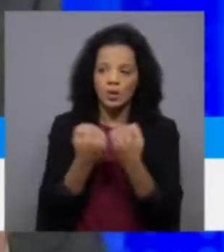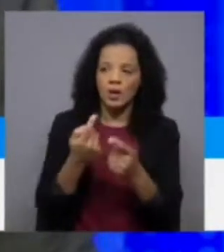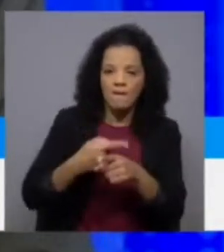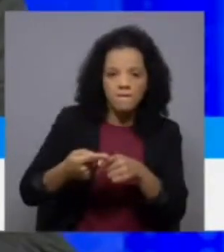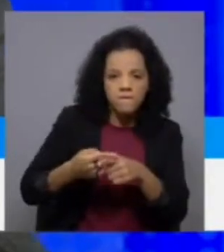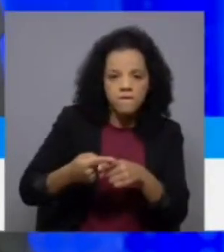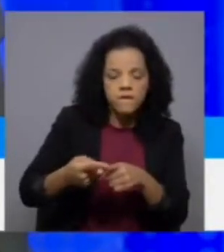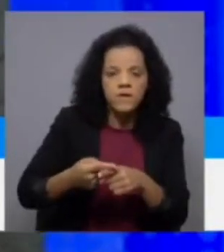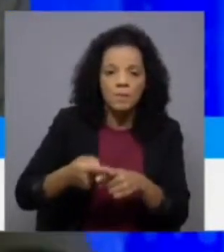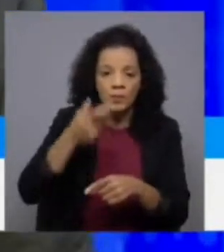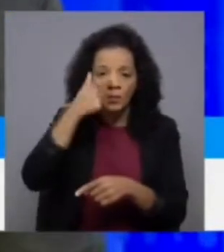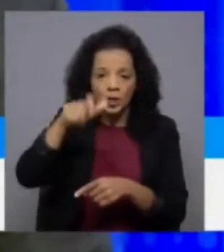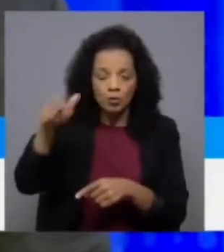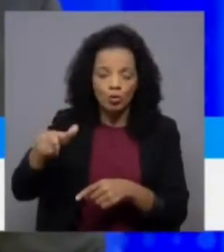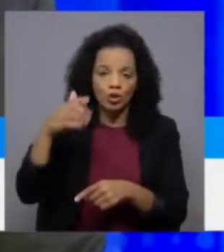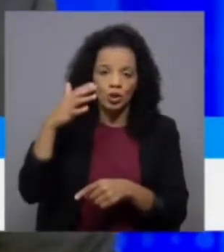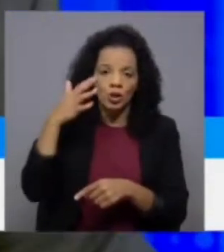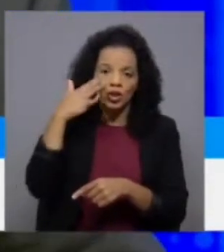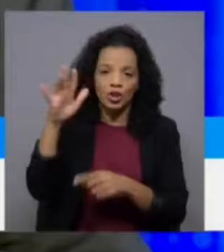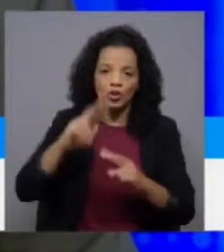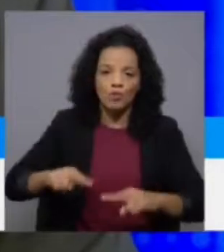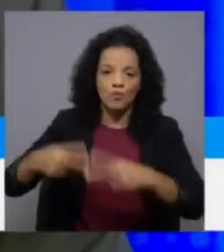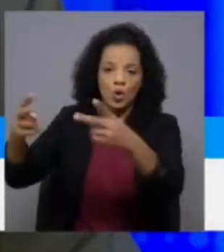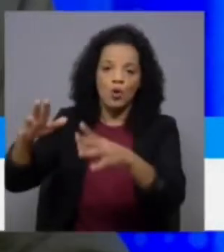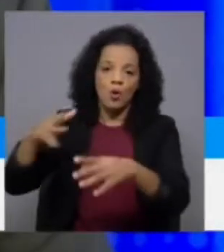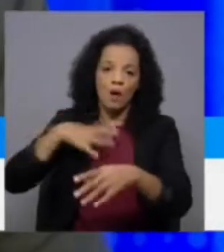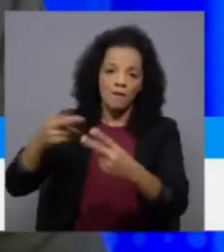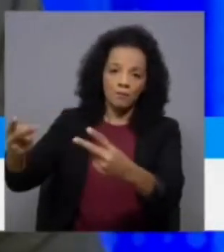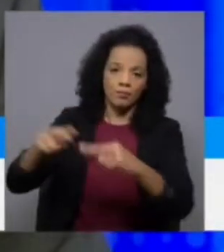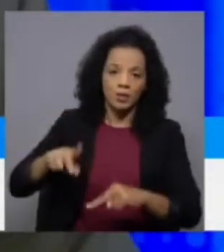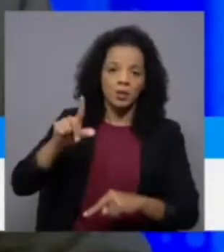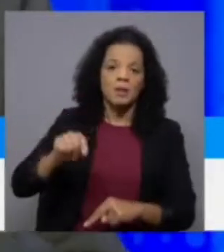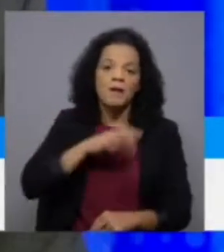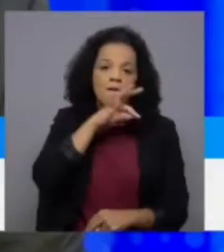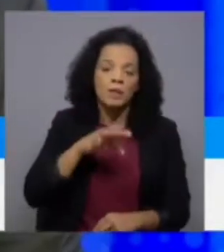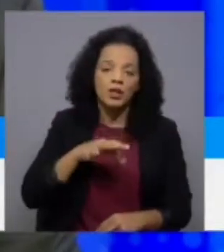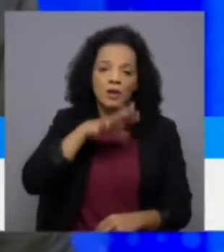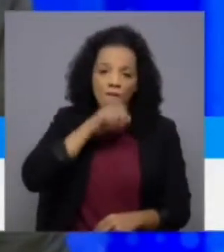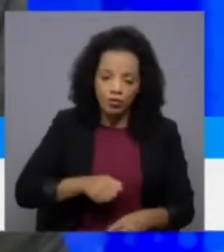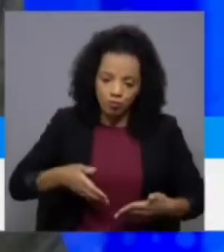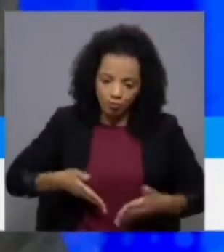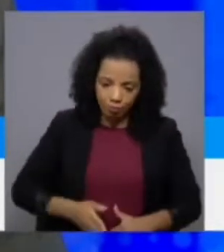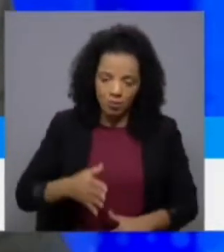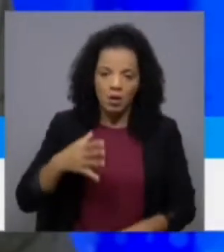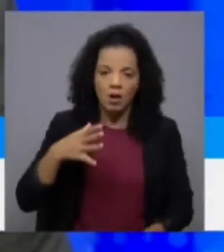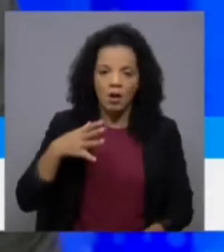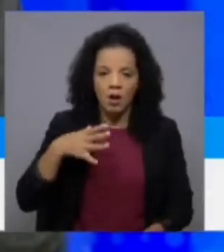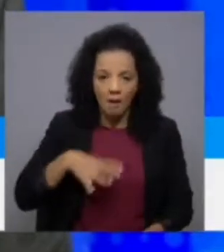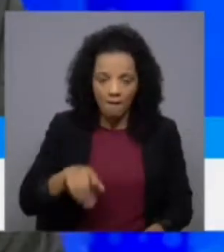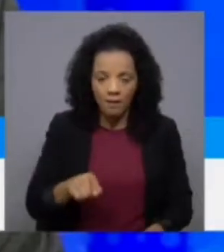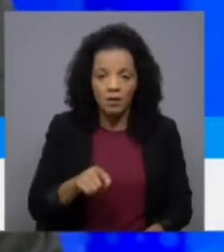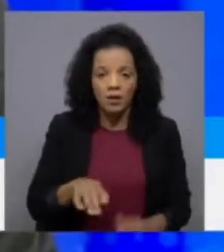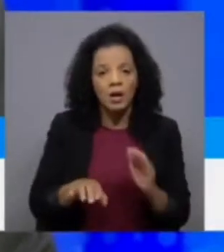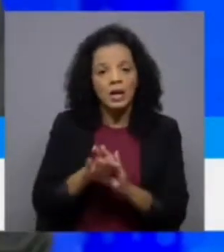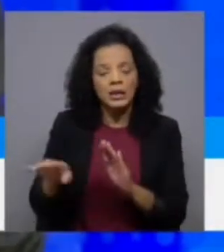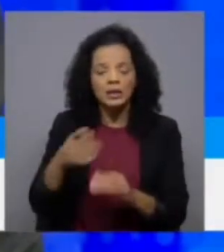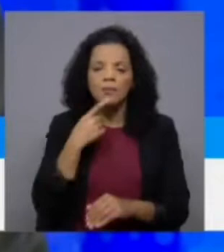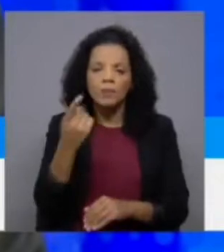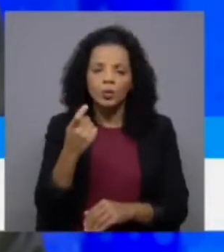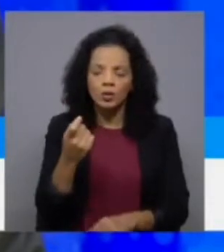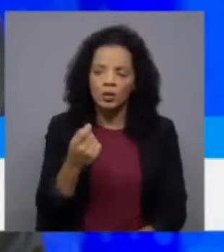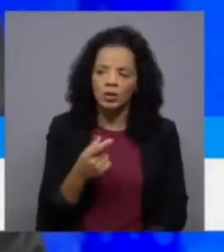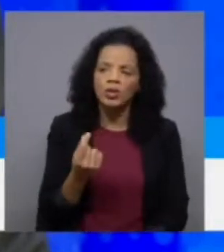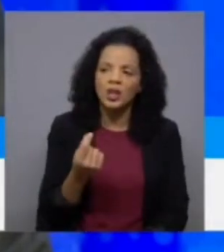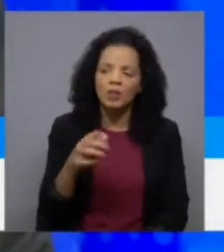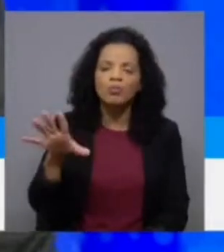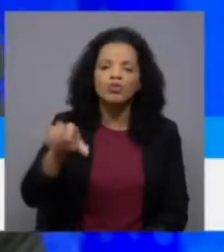para os nossos imigrantes que saíram e querem voltar, para as famílias que desejam ter filhos e que, assim, podem ter filhos, a direita costuma sempre perguntar mas onde é que vão